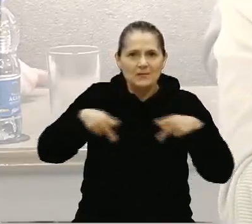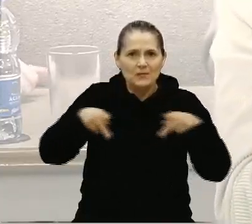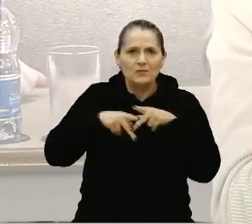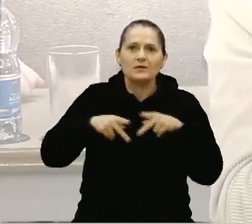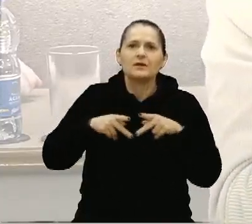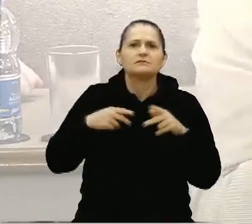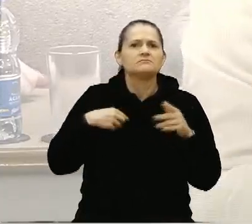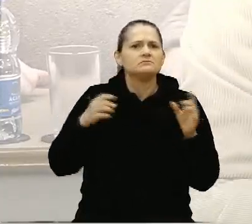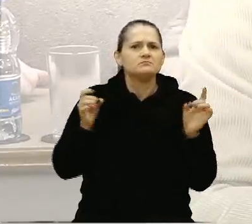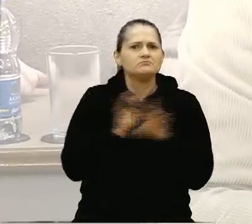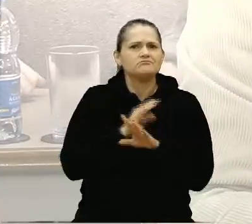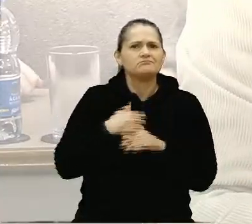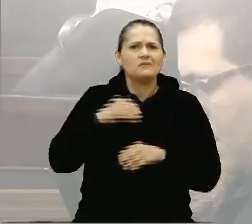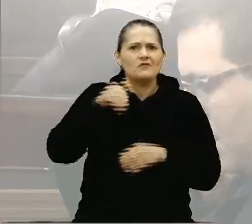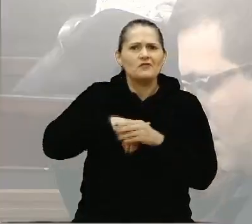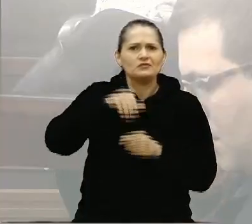Meu voto é sim.